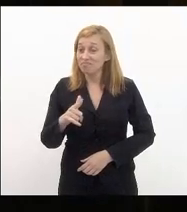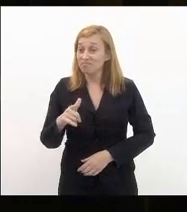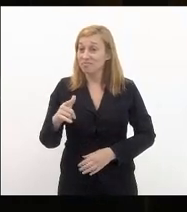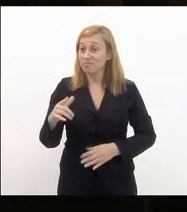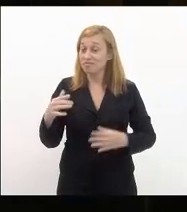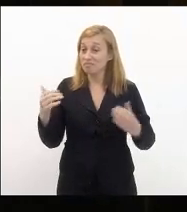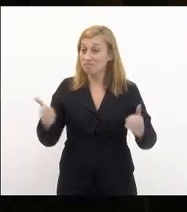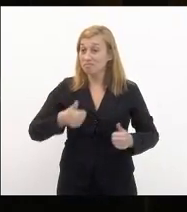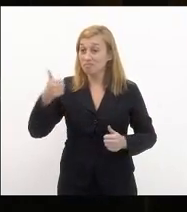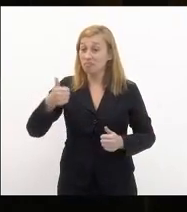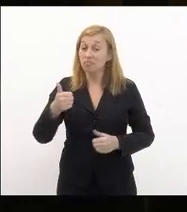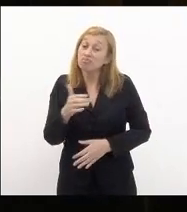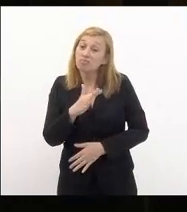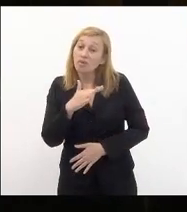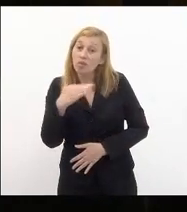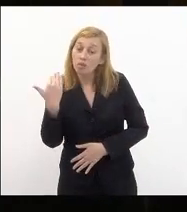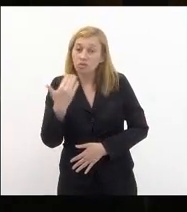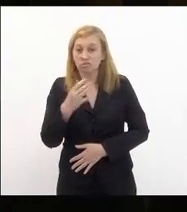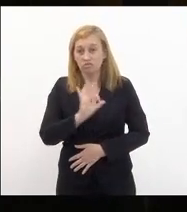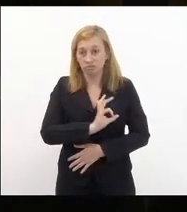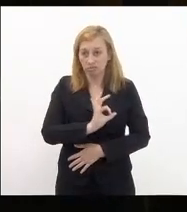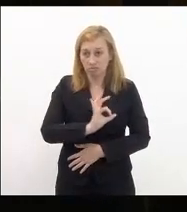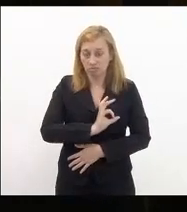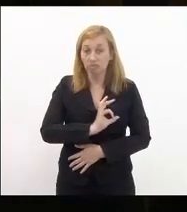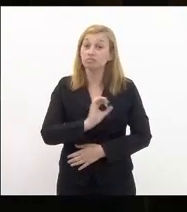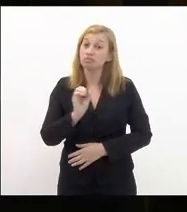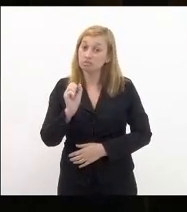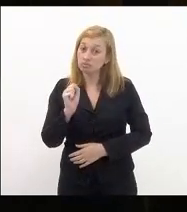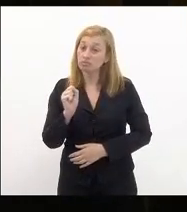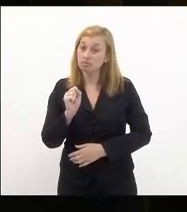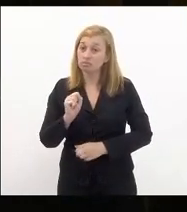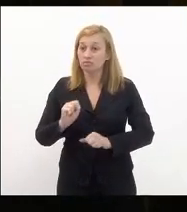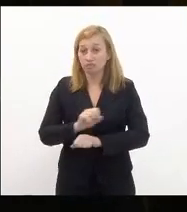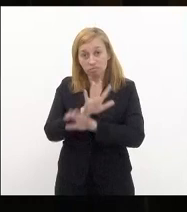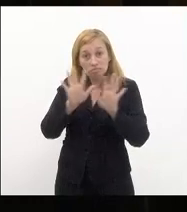não fosse a morte do policial deixando claro que